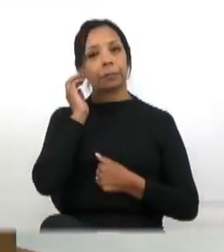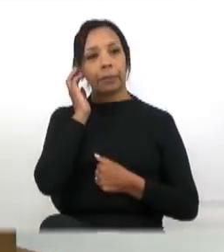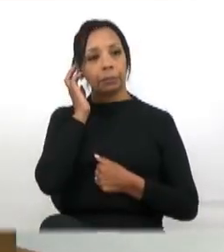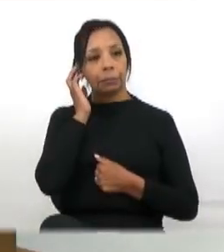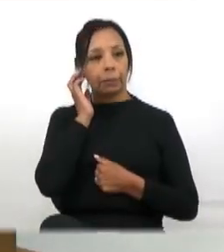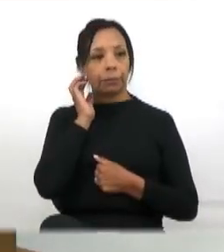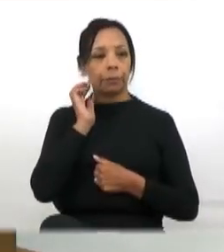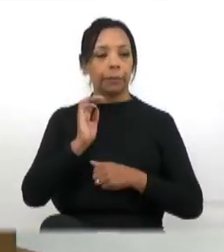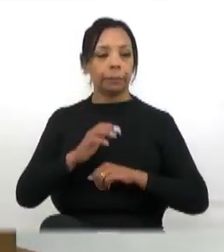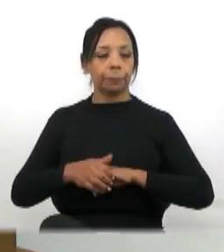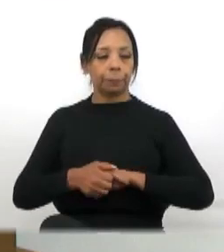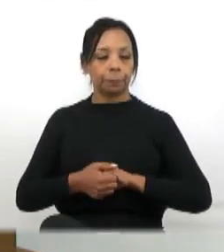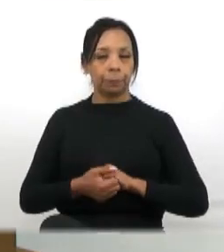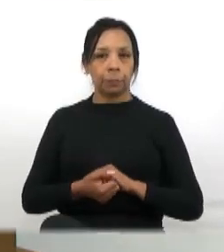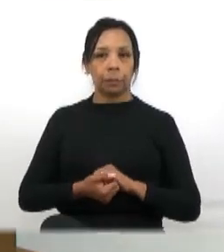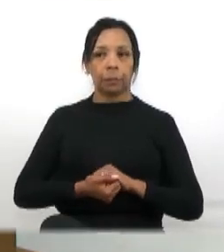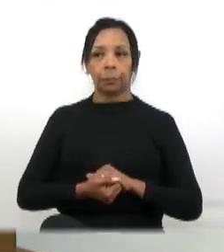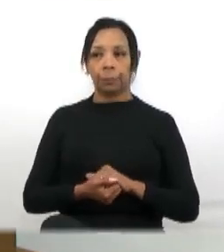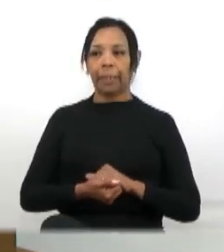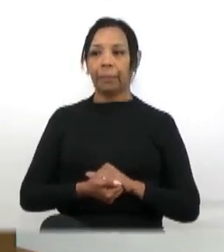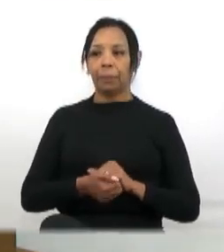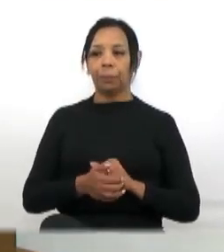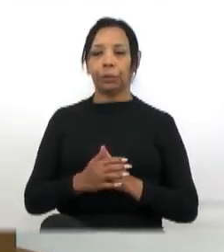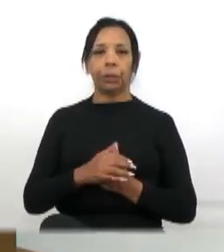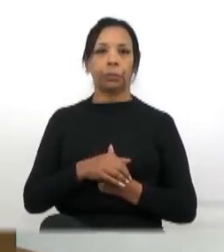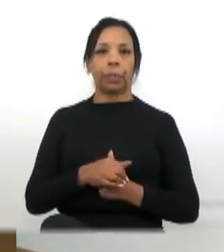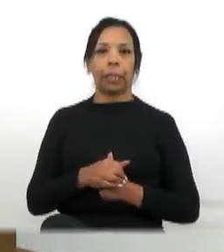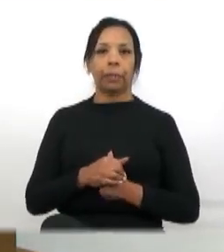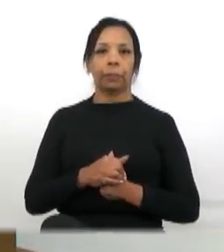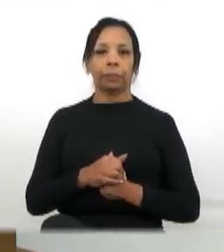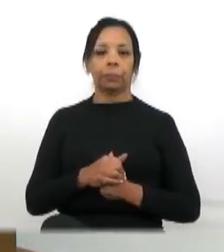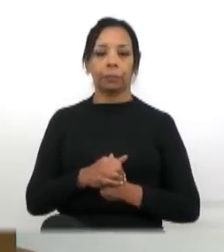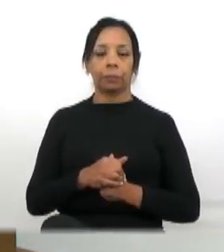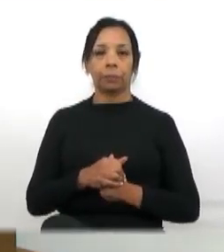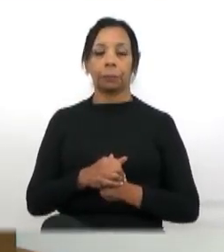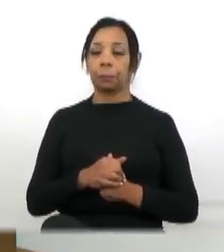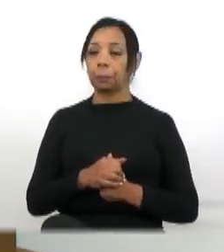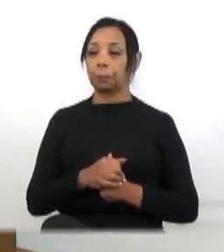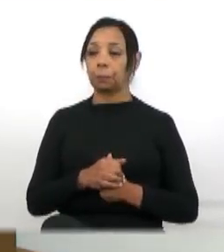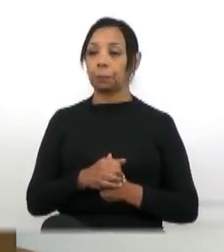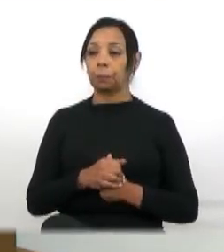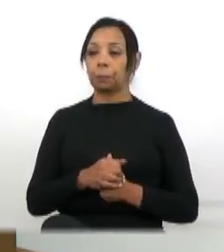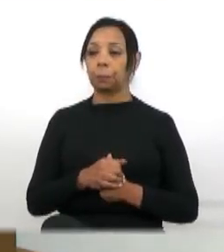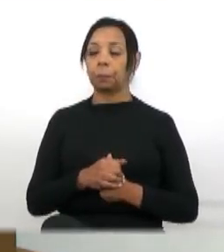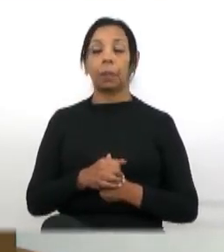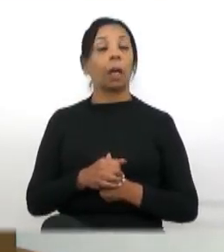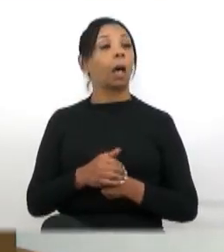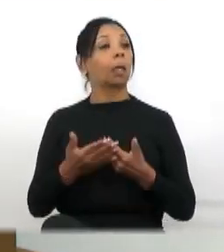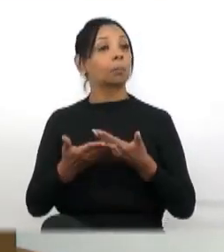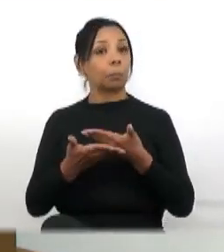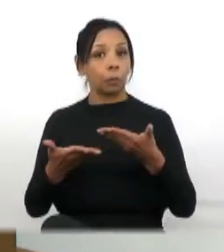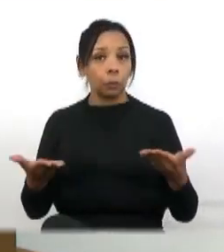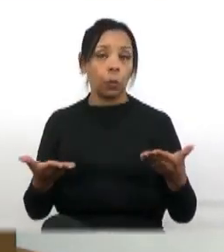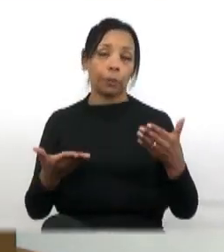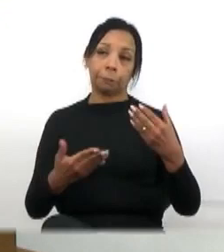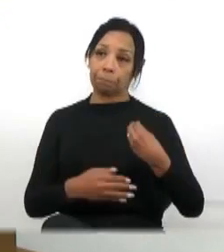Senhora presidente, senhores vereadores, a todos aqui presentes, a todos aí em casa,